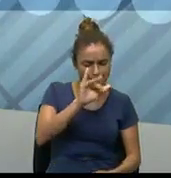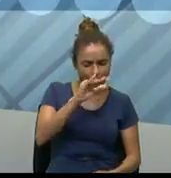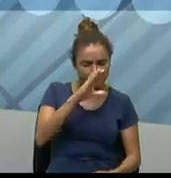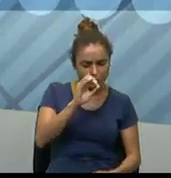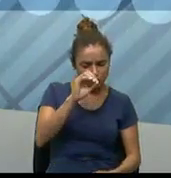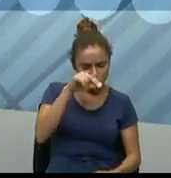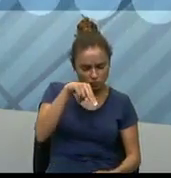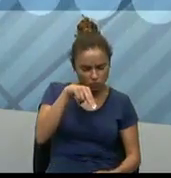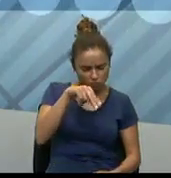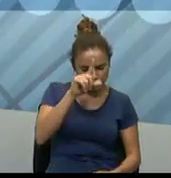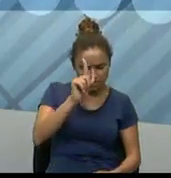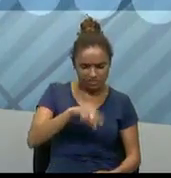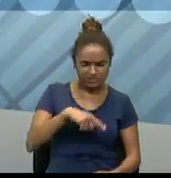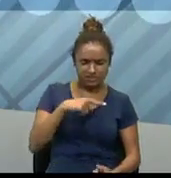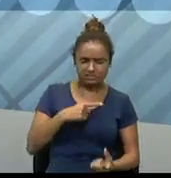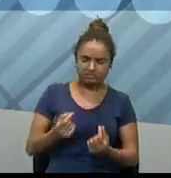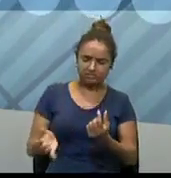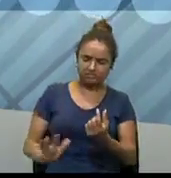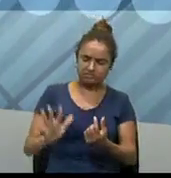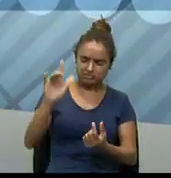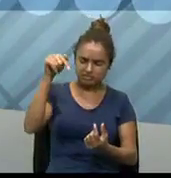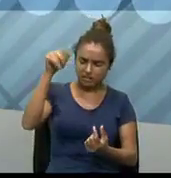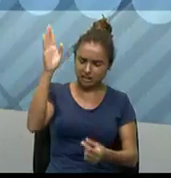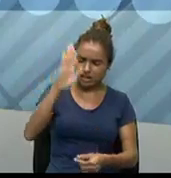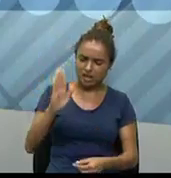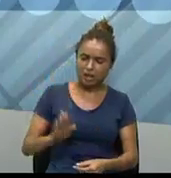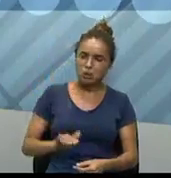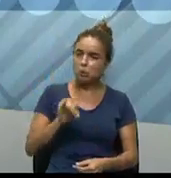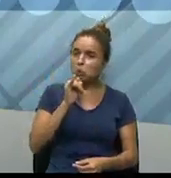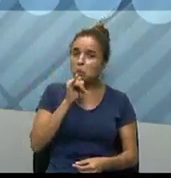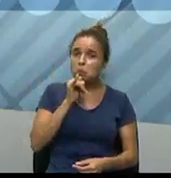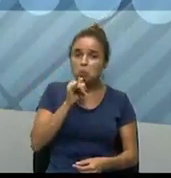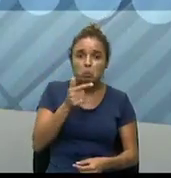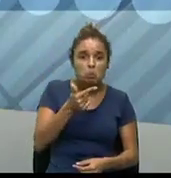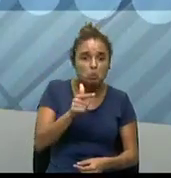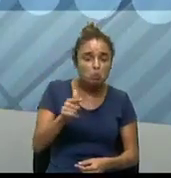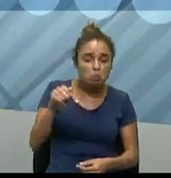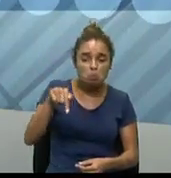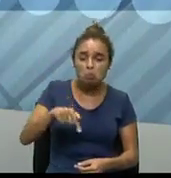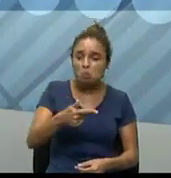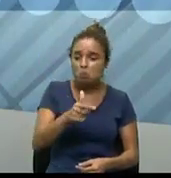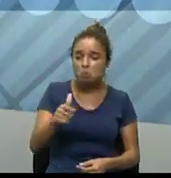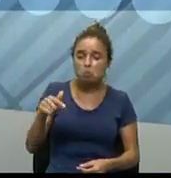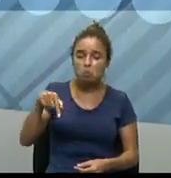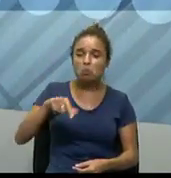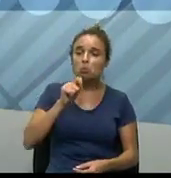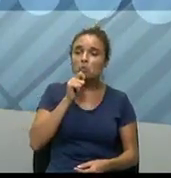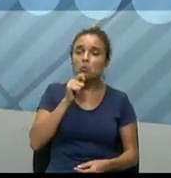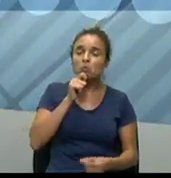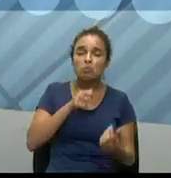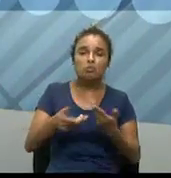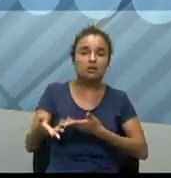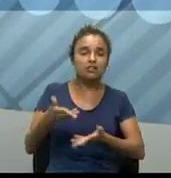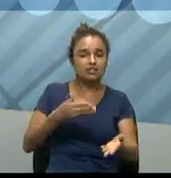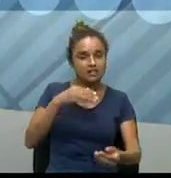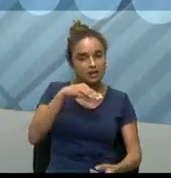né, então, o custo, é muito alto, e no Brasil, por exemplo, não existe, né, então, ainda, essa possibilidade, porque o